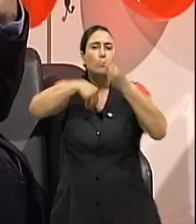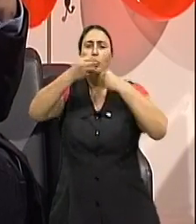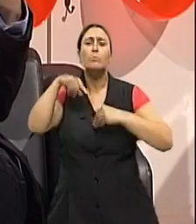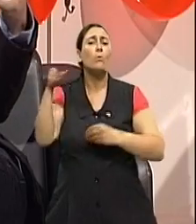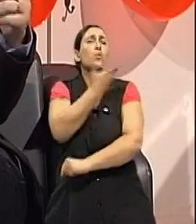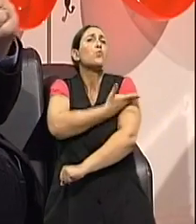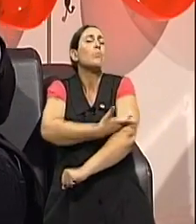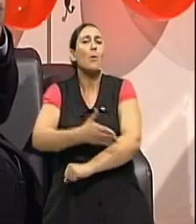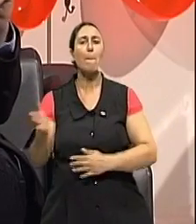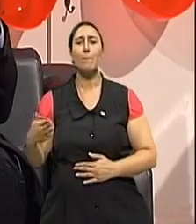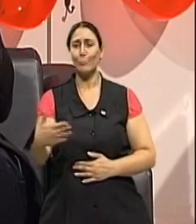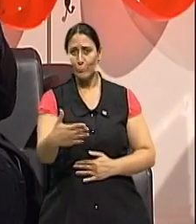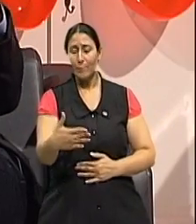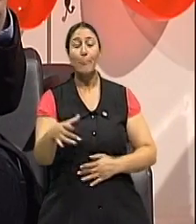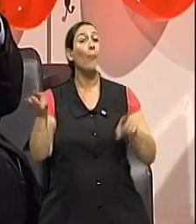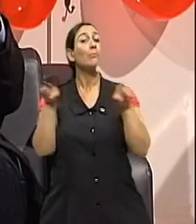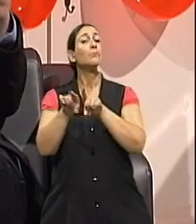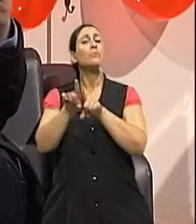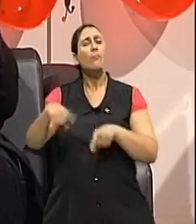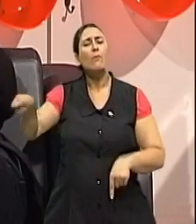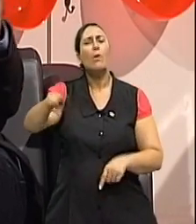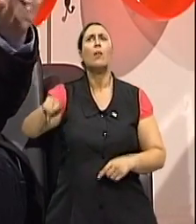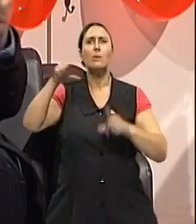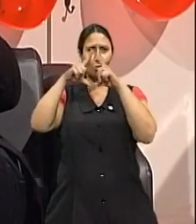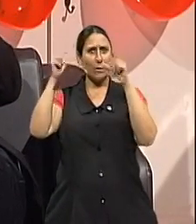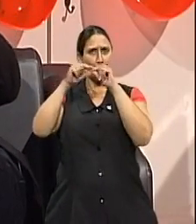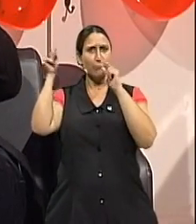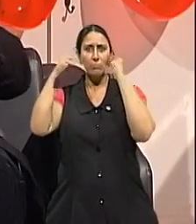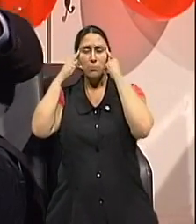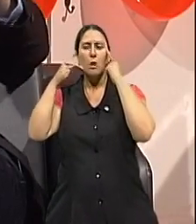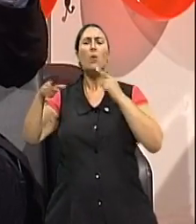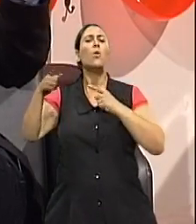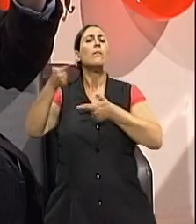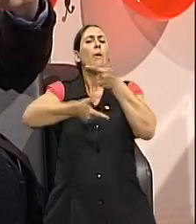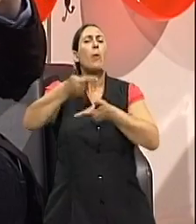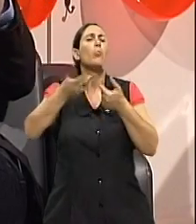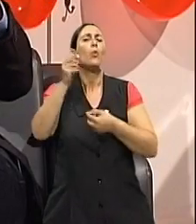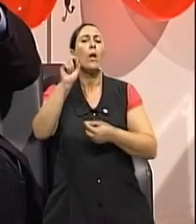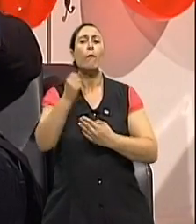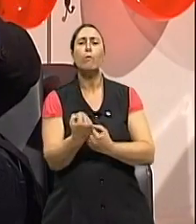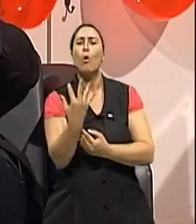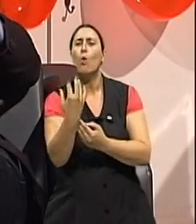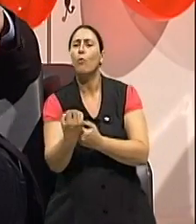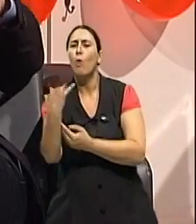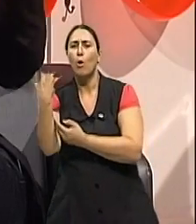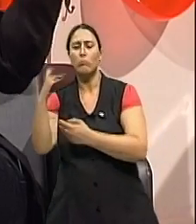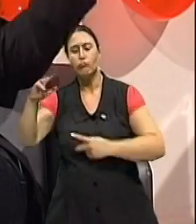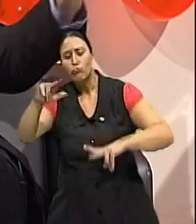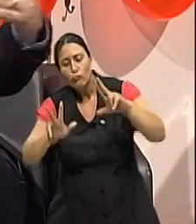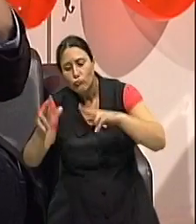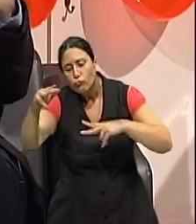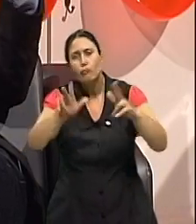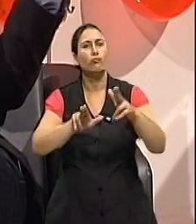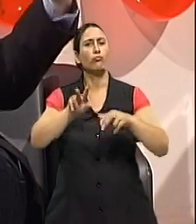mais atividades de hortaliças, então, eles cuidam do jardim, eles cuidam da sua horta, eles têm